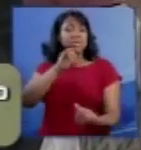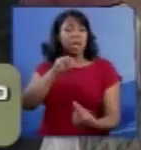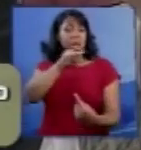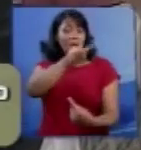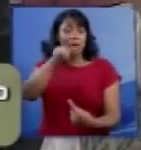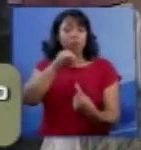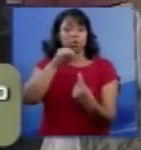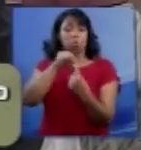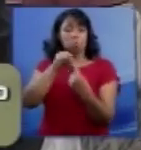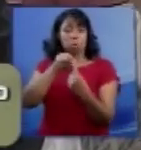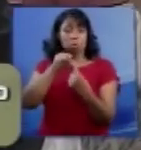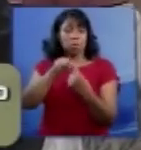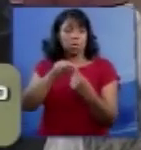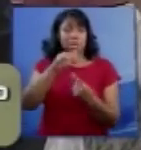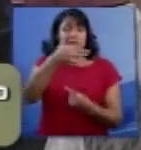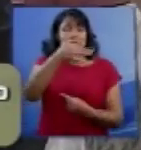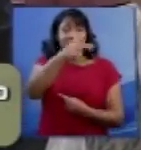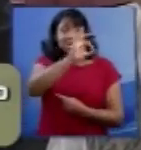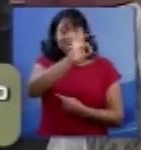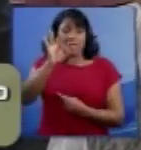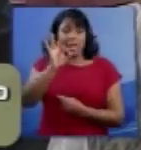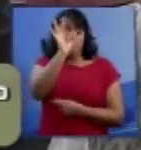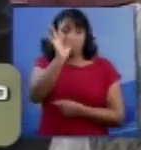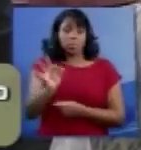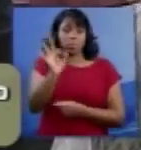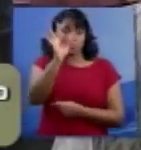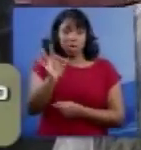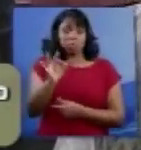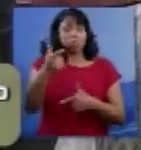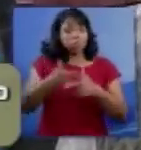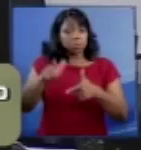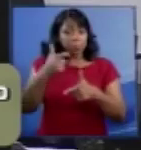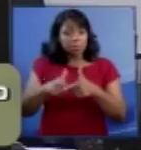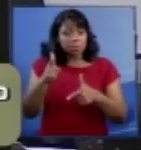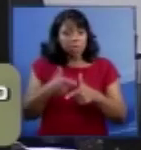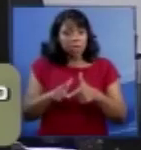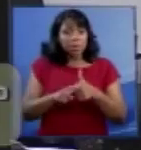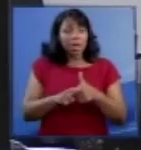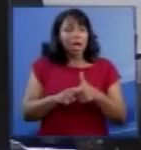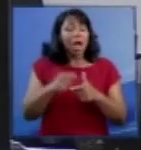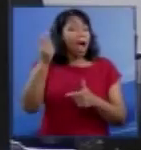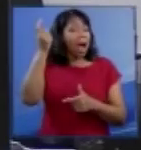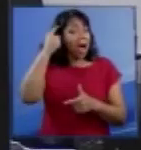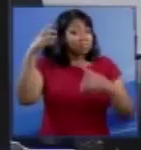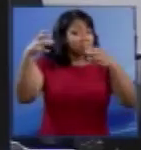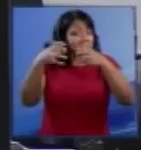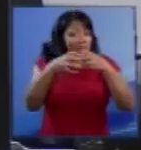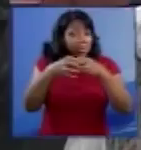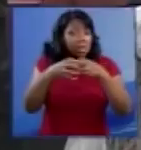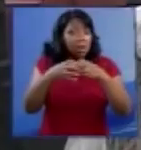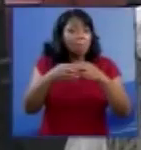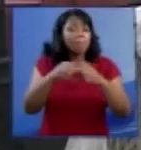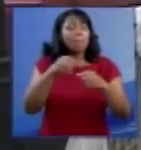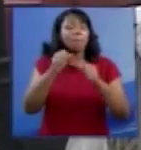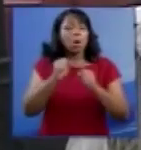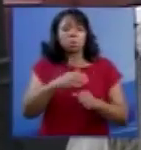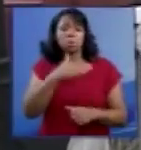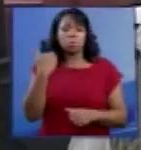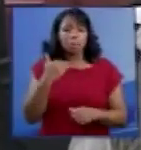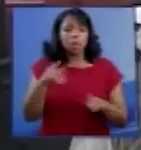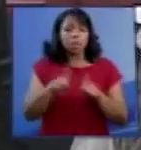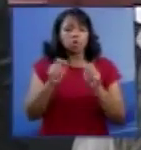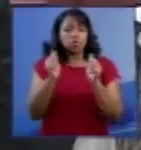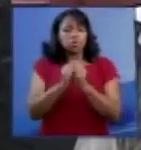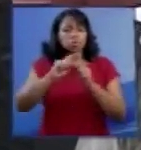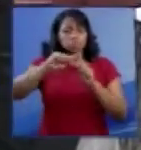que em 100% dos casos a anencefalia leva à morte ou no útero